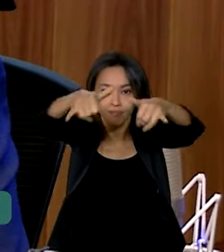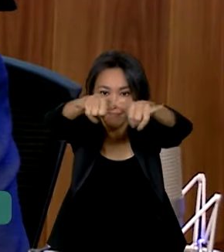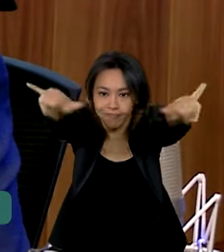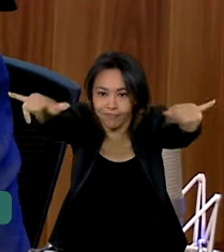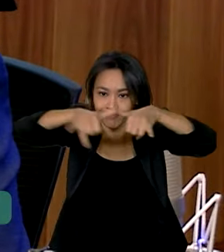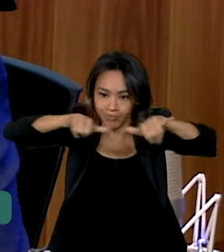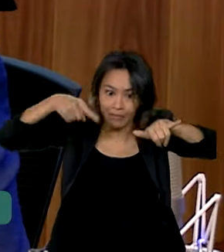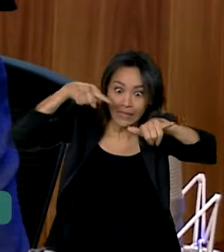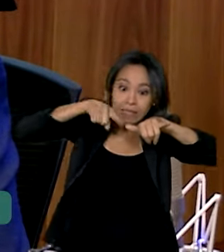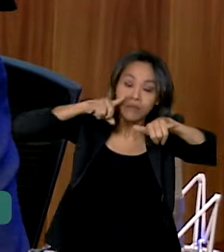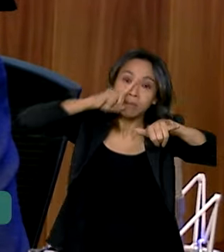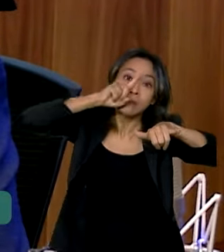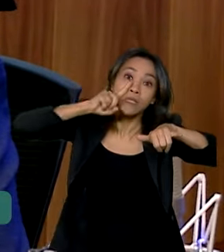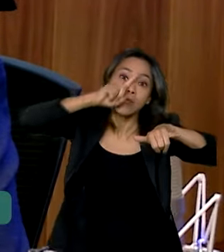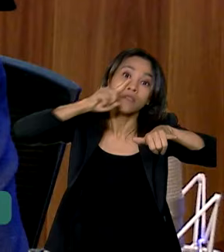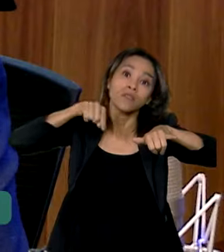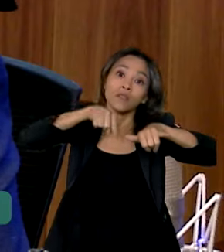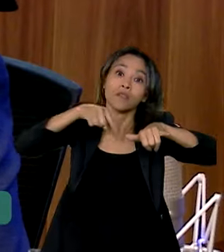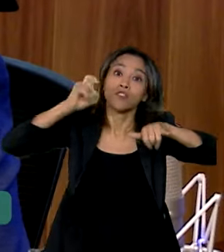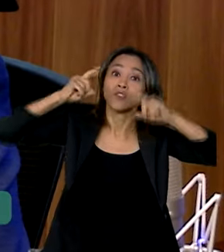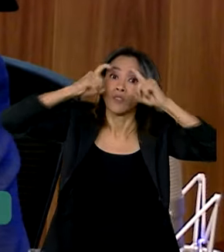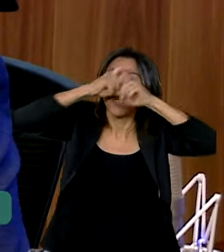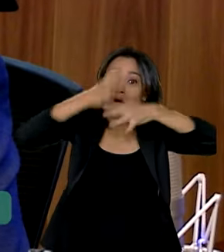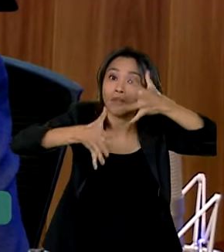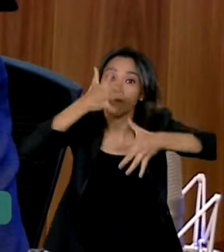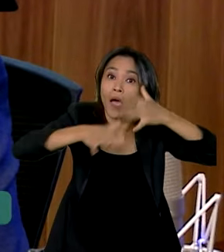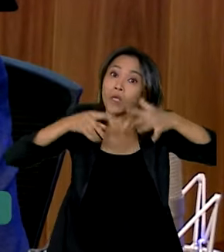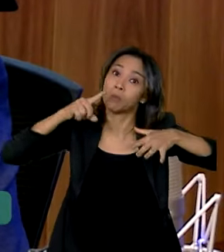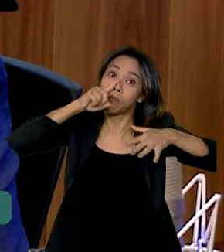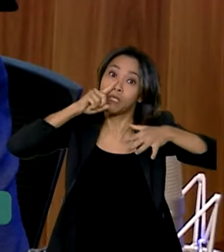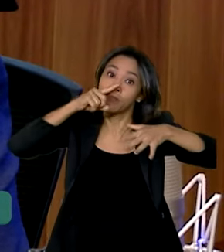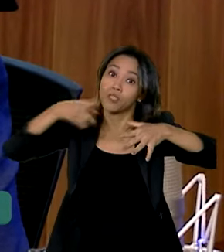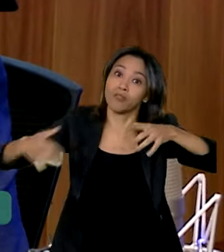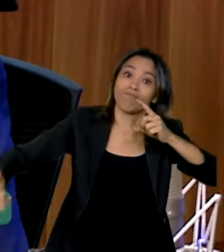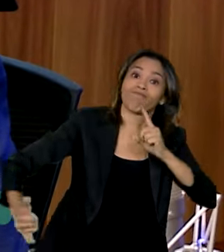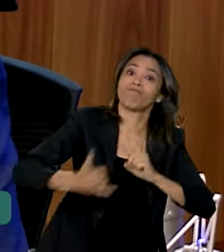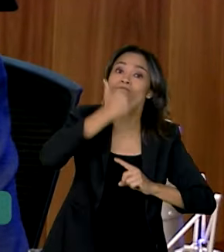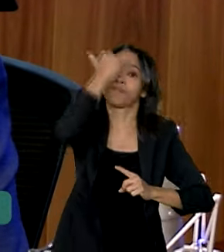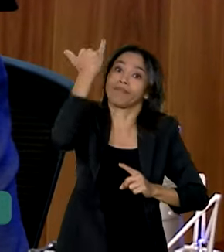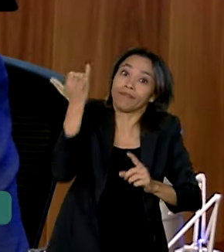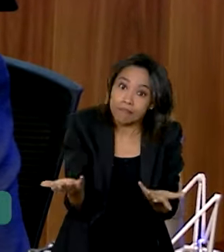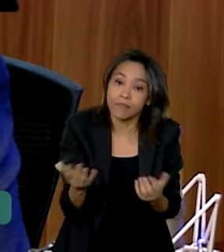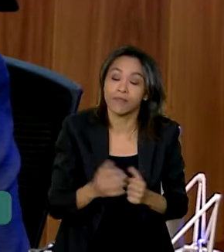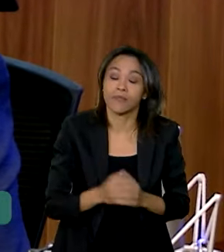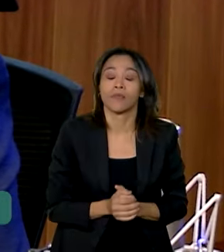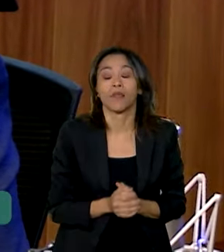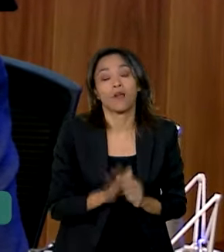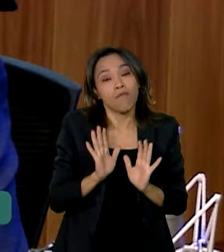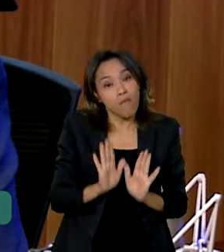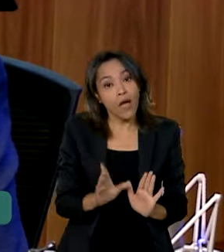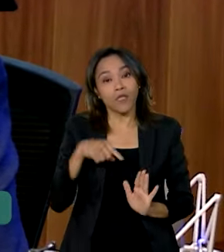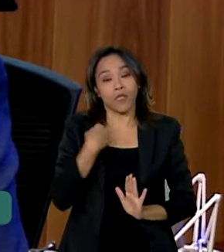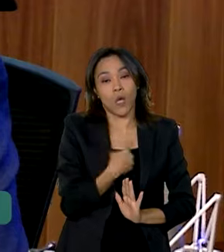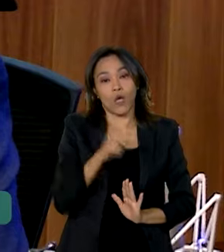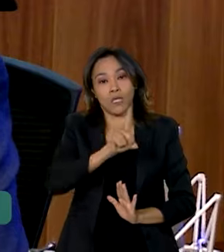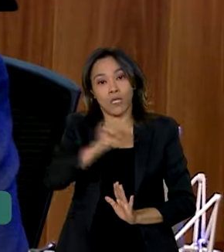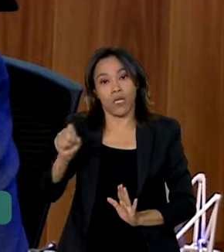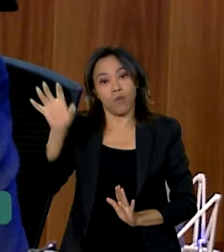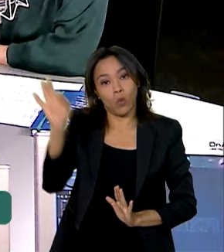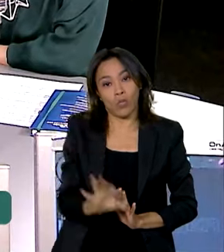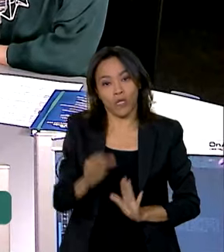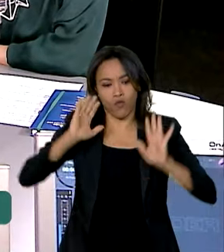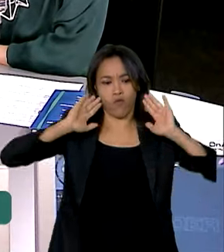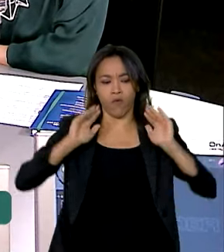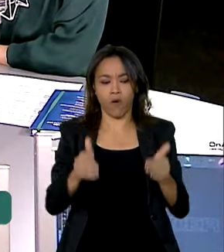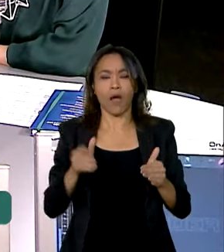e que isso dificulta muito a operação, por conta do risco de um acidente. Mas nós estamos 100% focados nesse trabalho. Essa é a